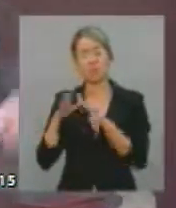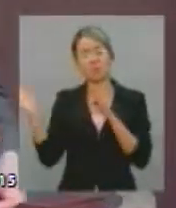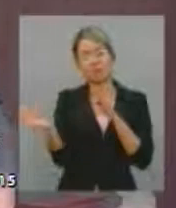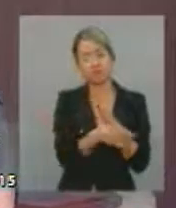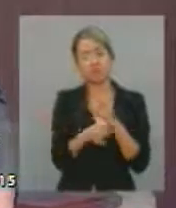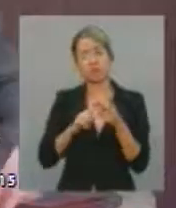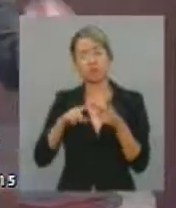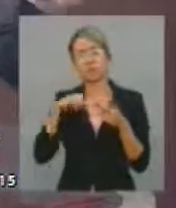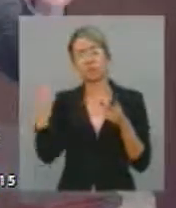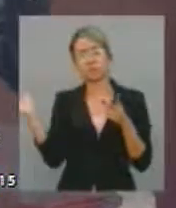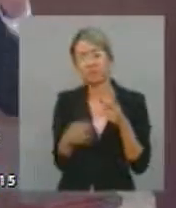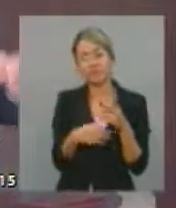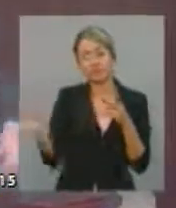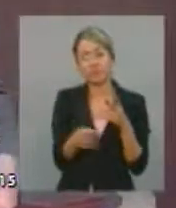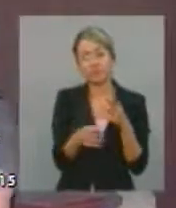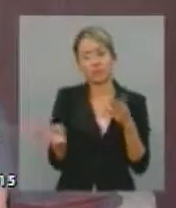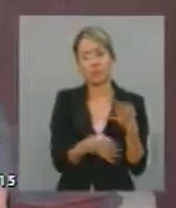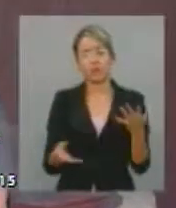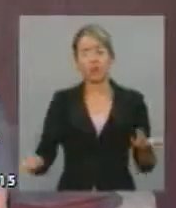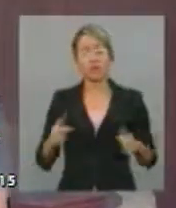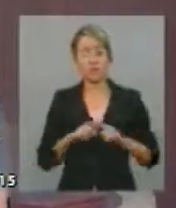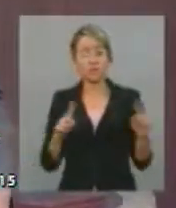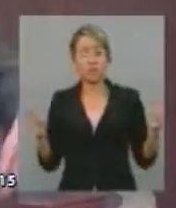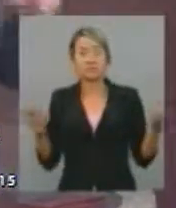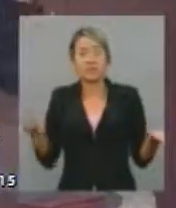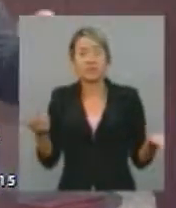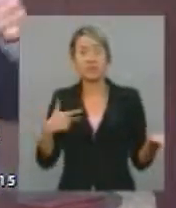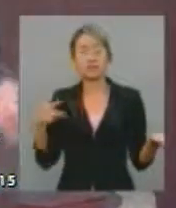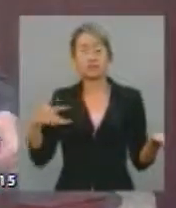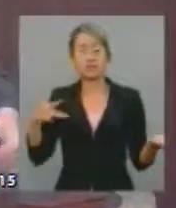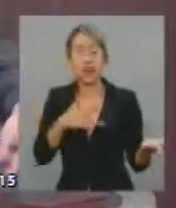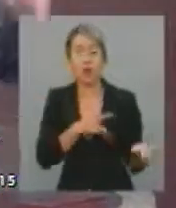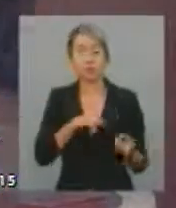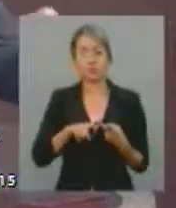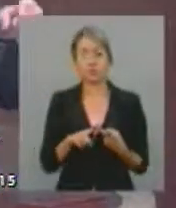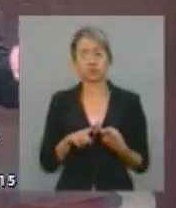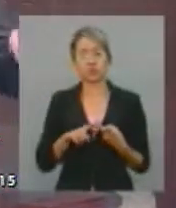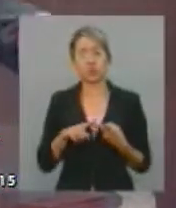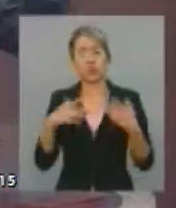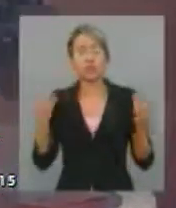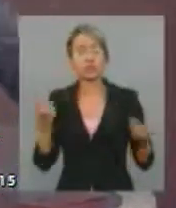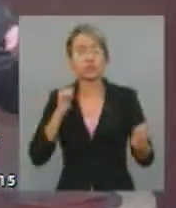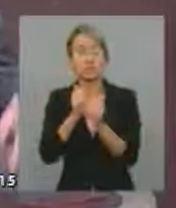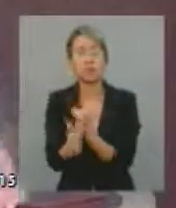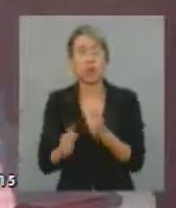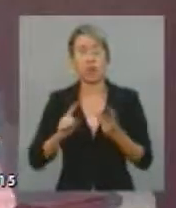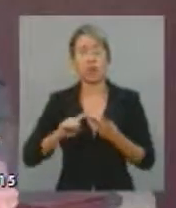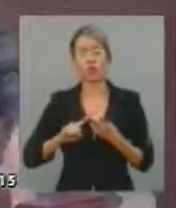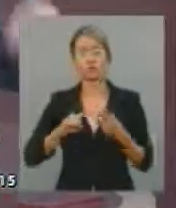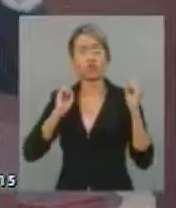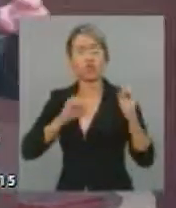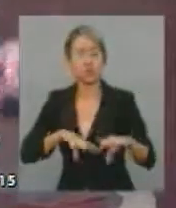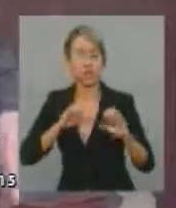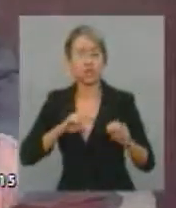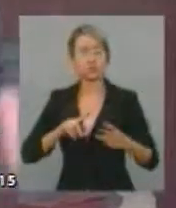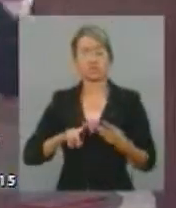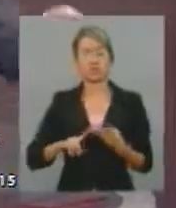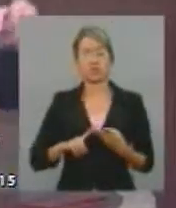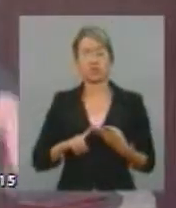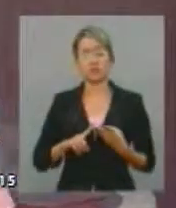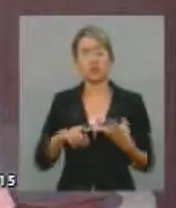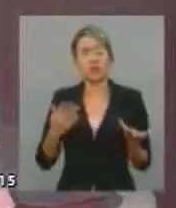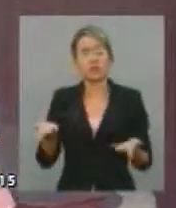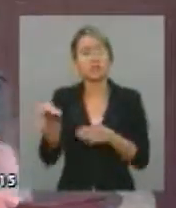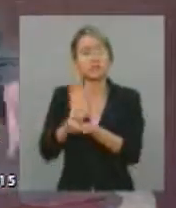o Estado Saúde, o Estado Convivência Familiar e Comunitária, o Estado Praça, o Estado Esporte, o Estado Cultura, o Estado Cinema,